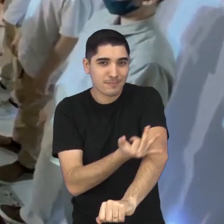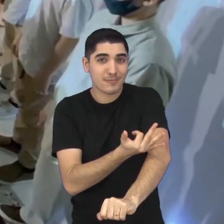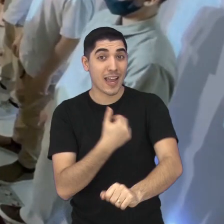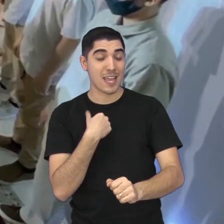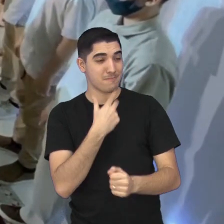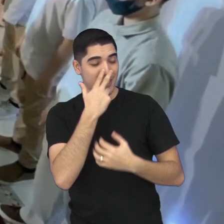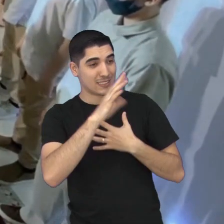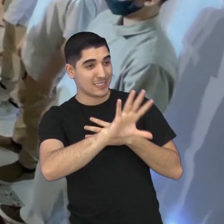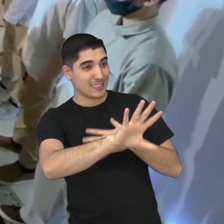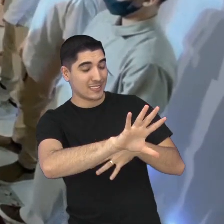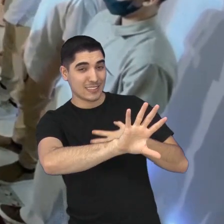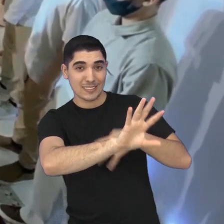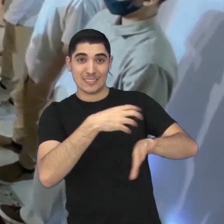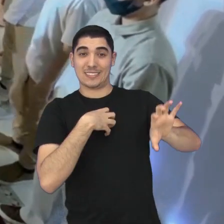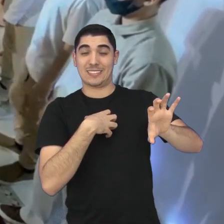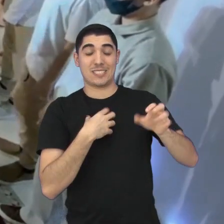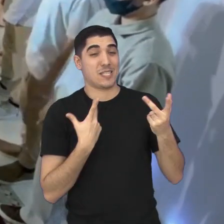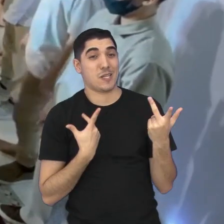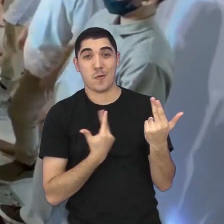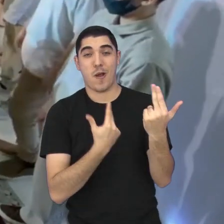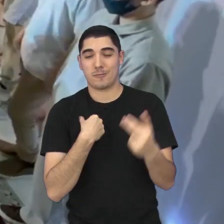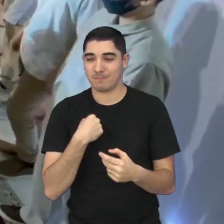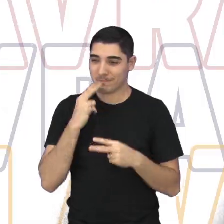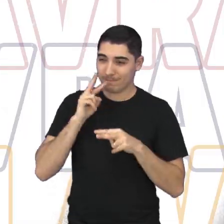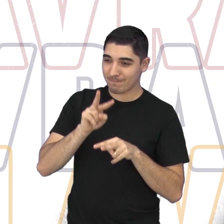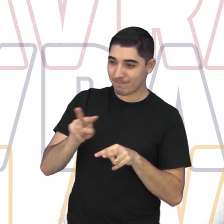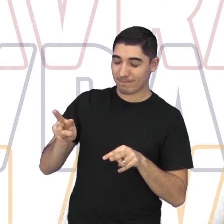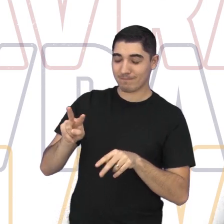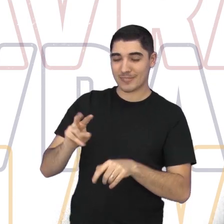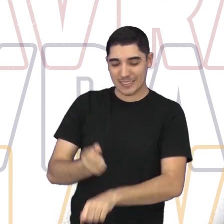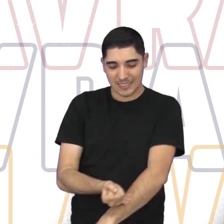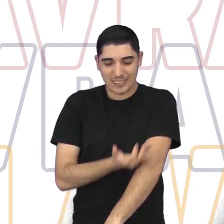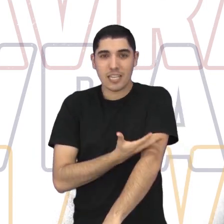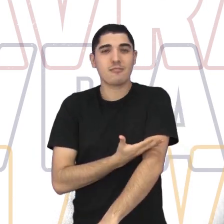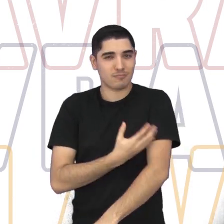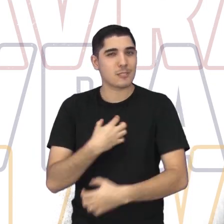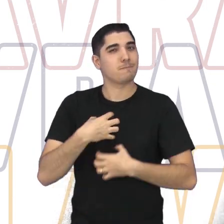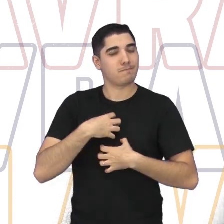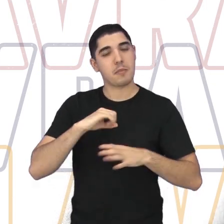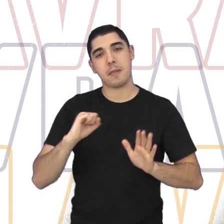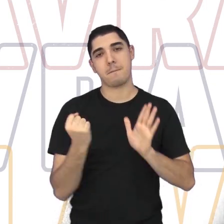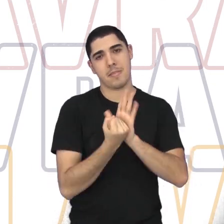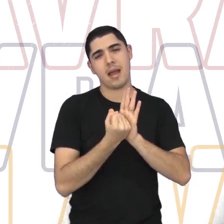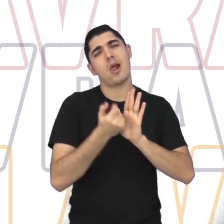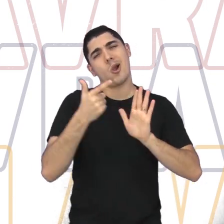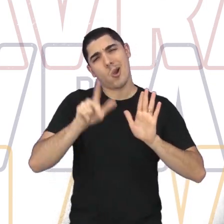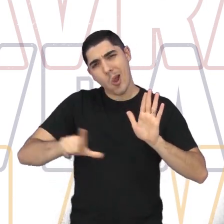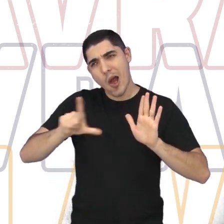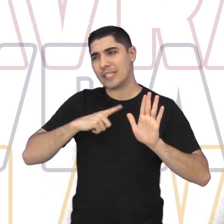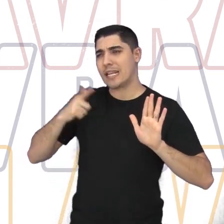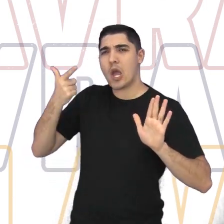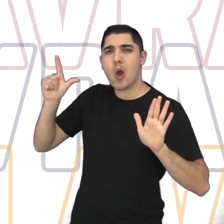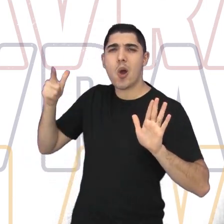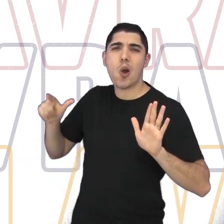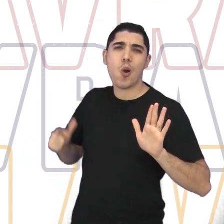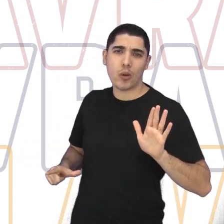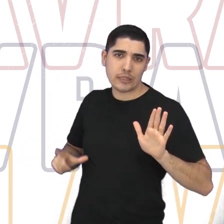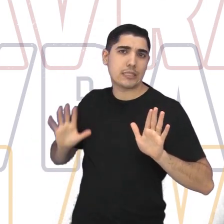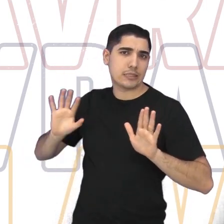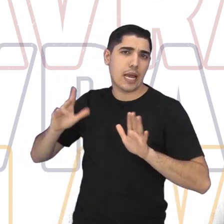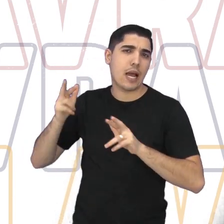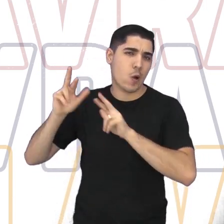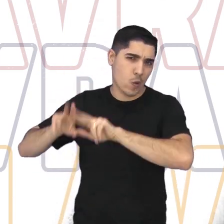gente. Então, essa volta com certeza foi marcante. Além de muitas outras que nós já